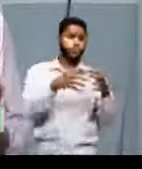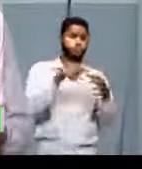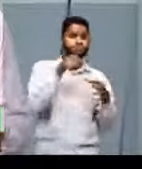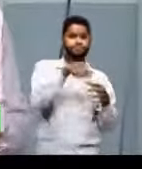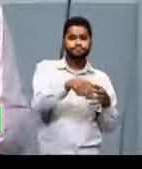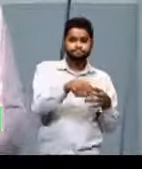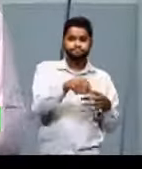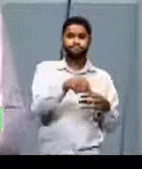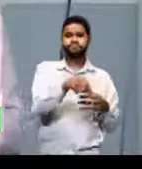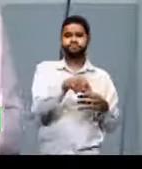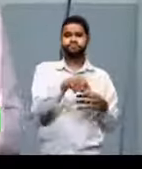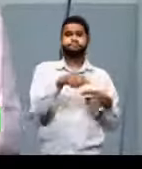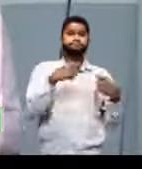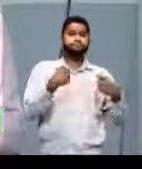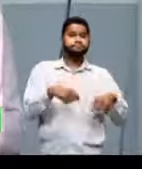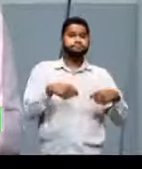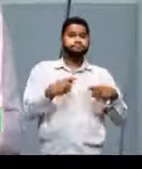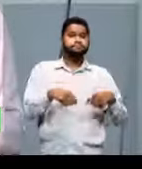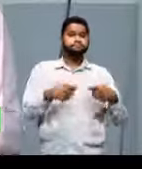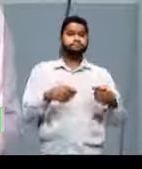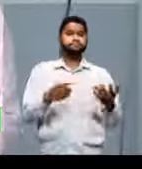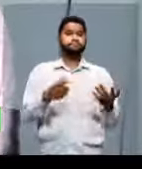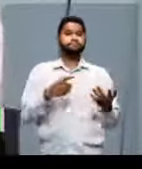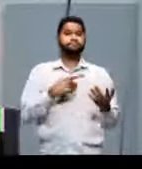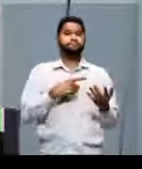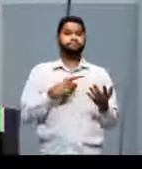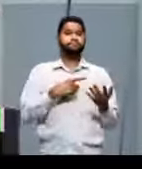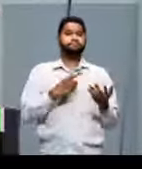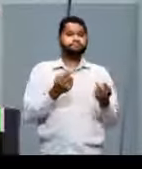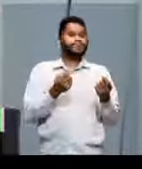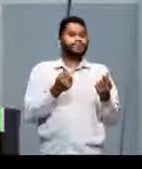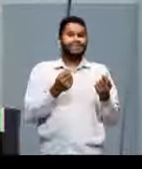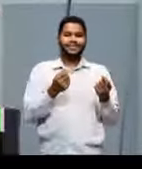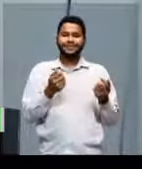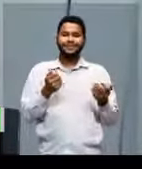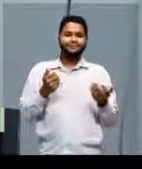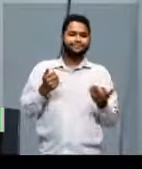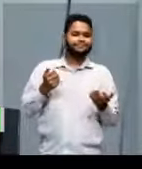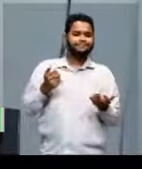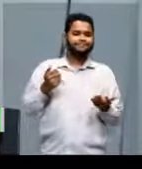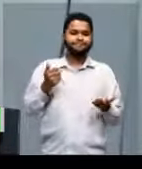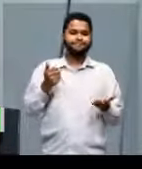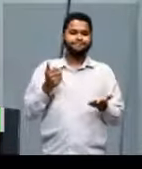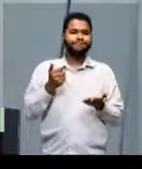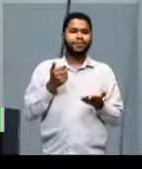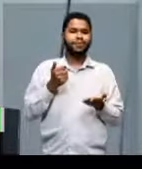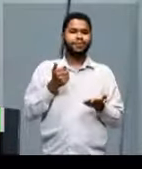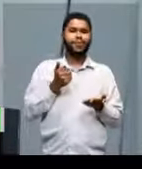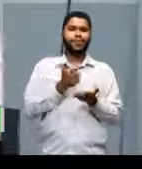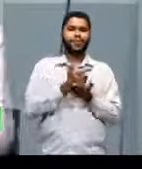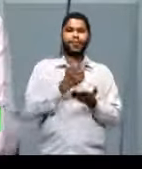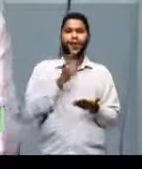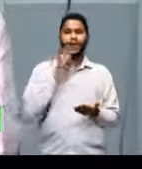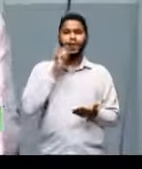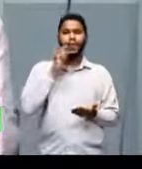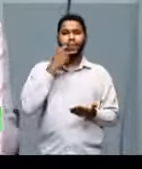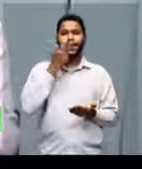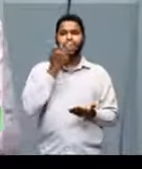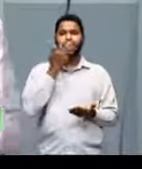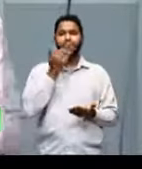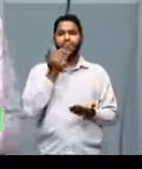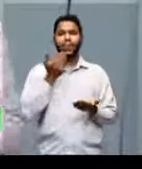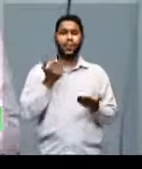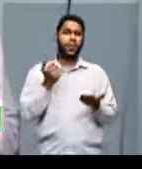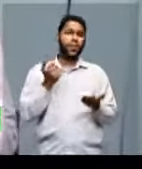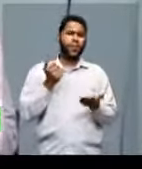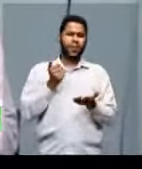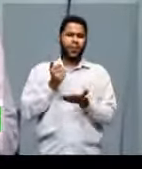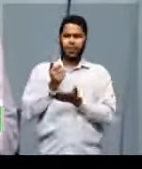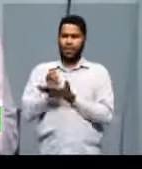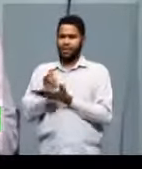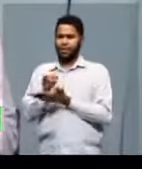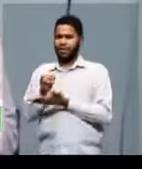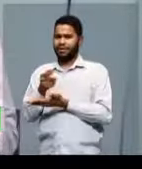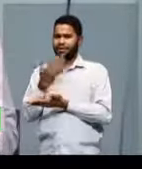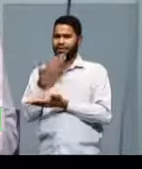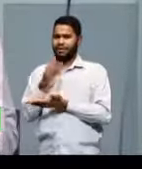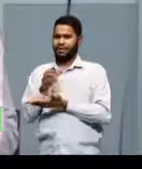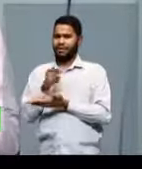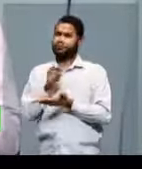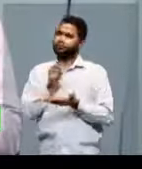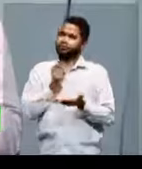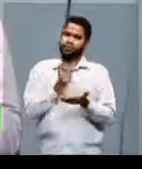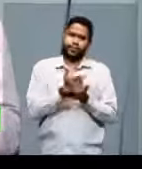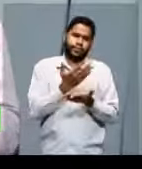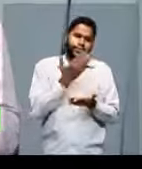pessoas que precisa decidir entre comprar o pão de cada dia ou comprar o ingresso do cinema.